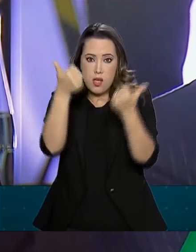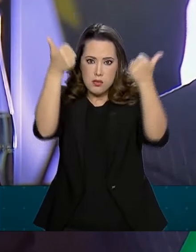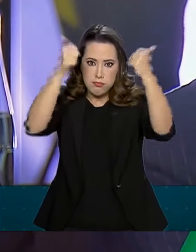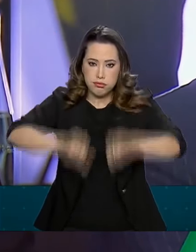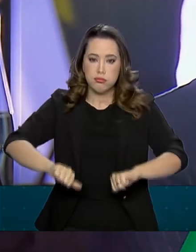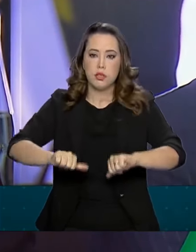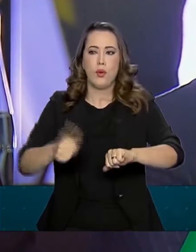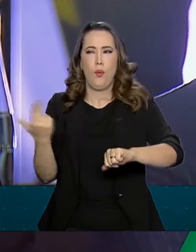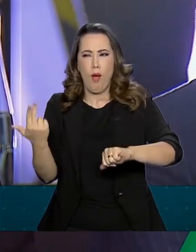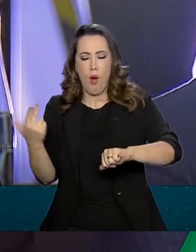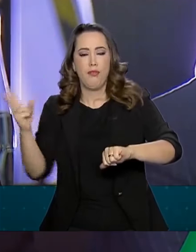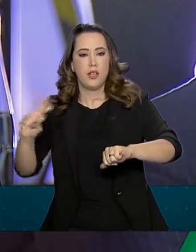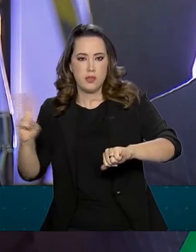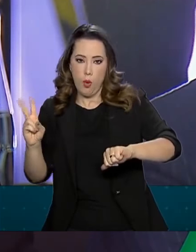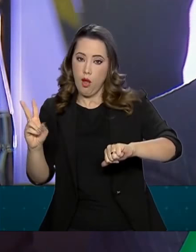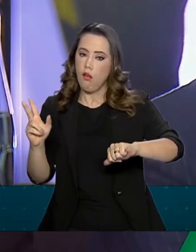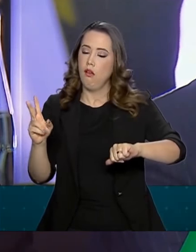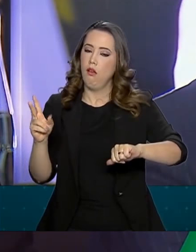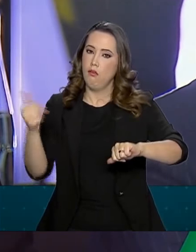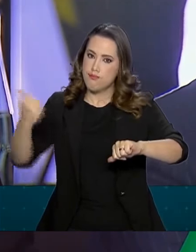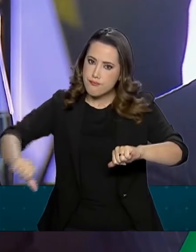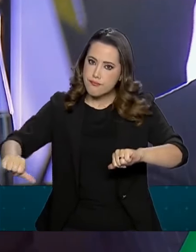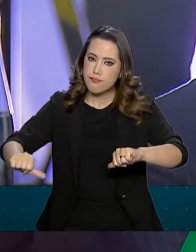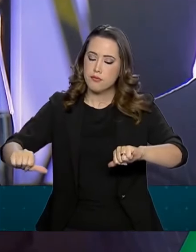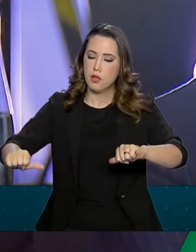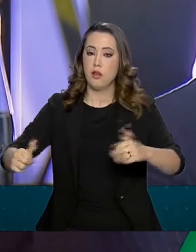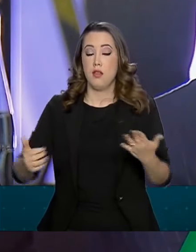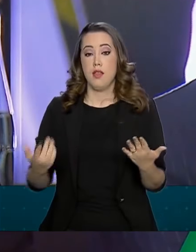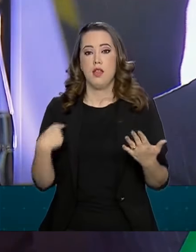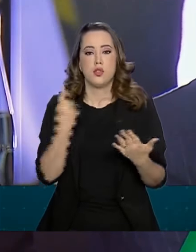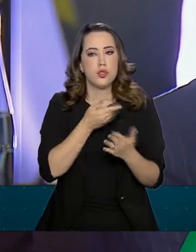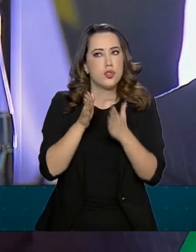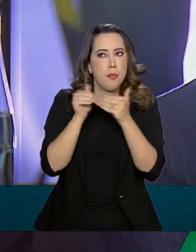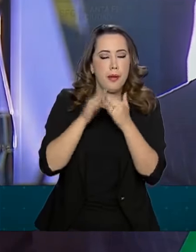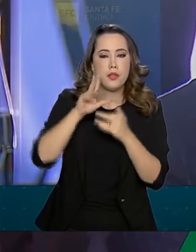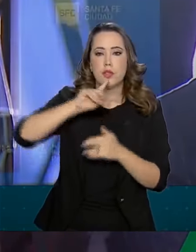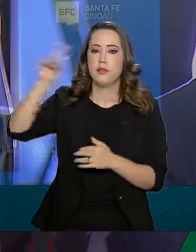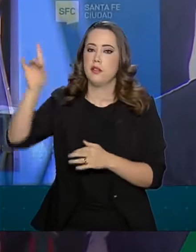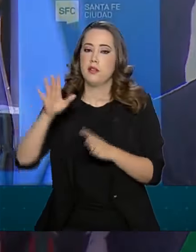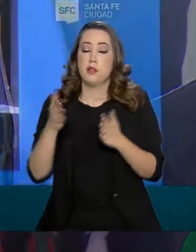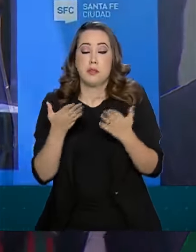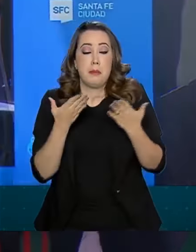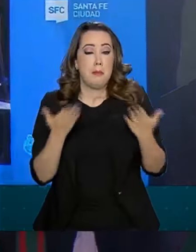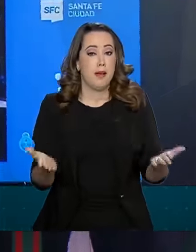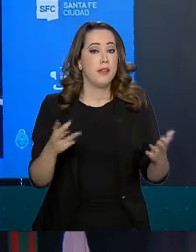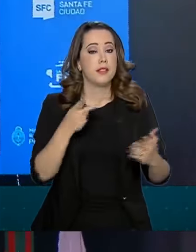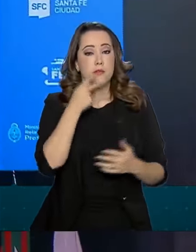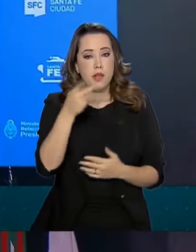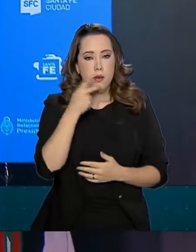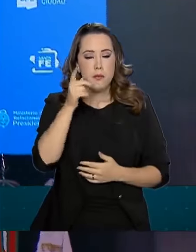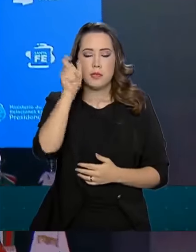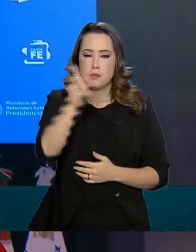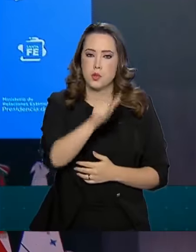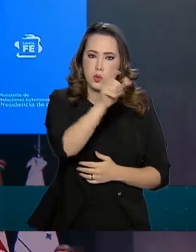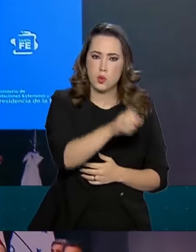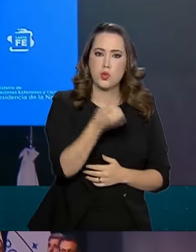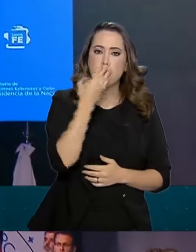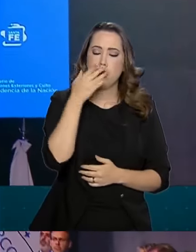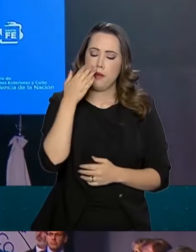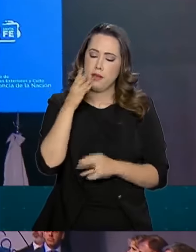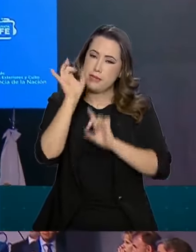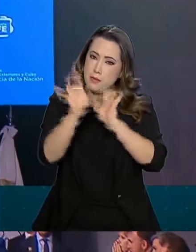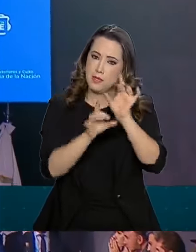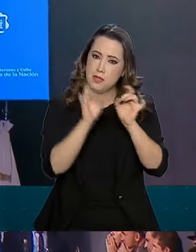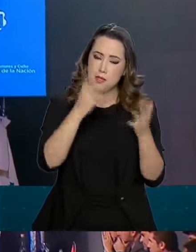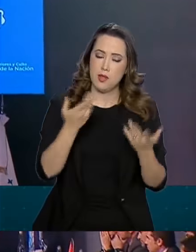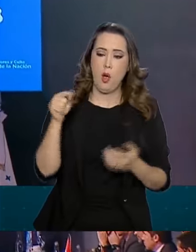Então, a gente sempre pede a Deus, mas apela para as pessoas de bem de todos os países, especial na Argentina, porque